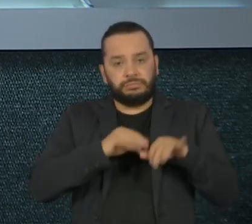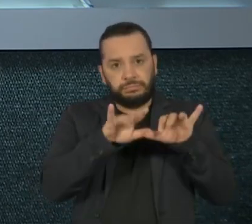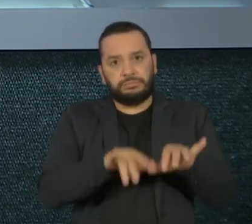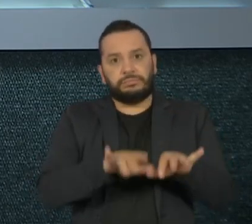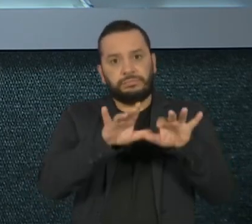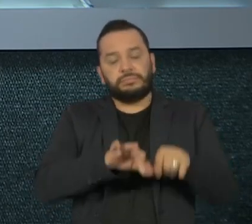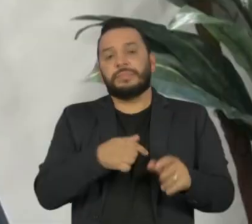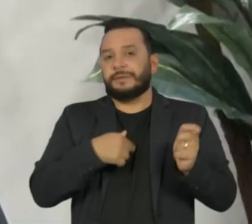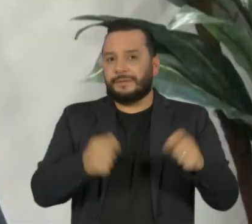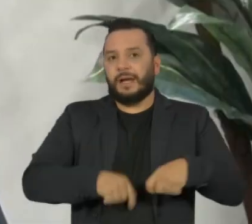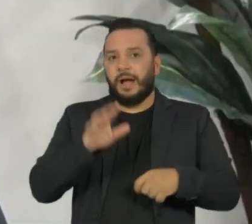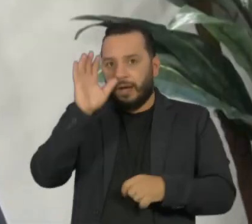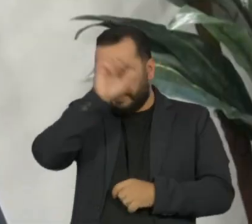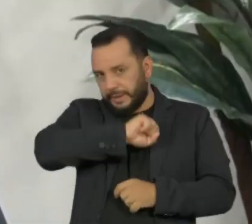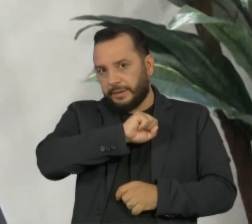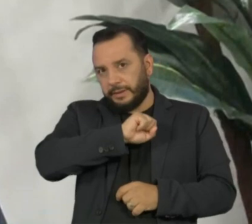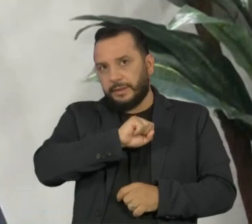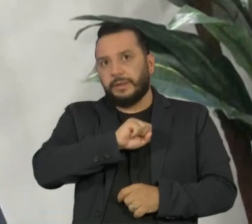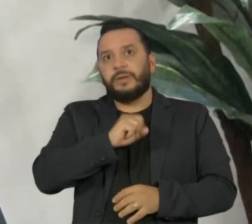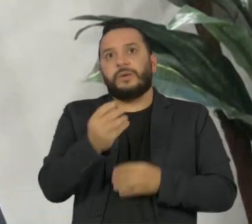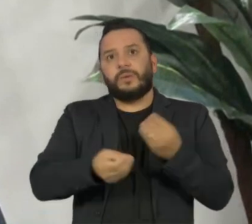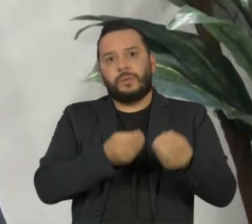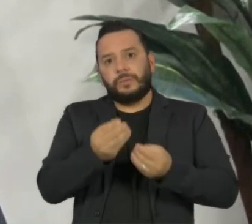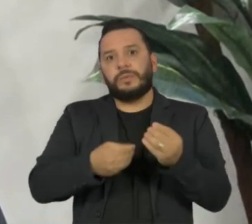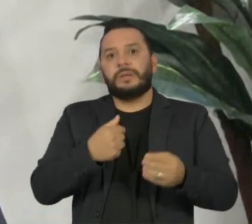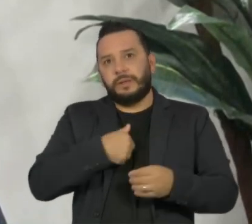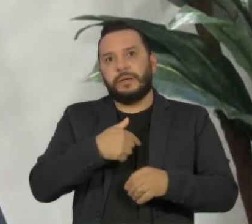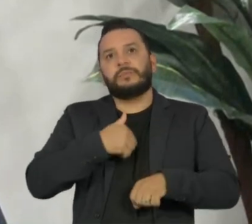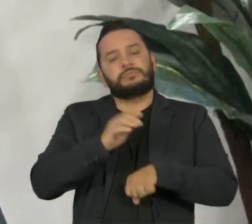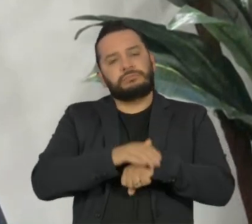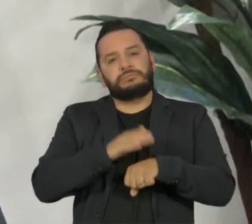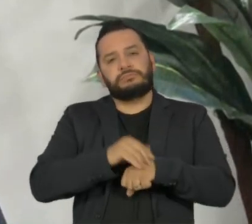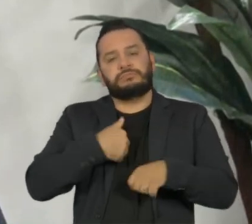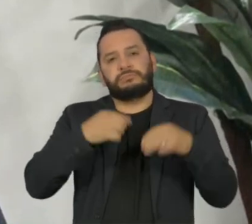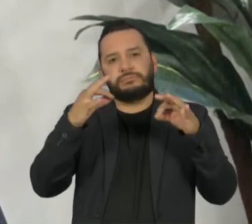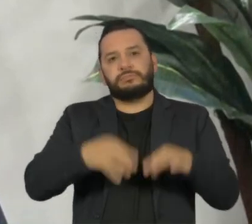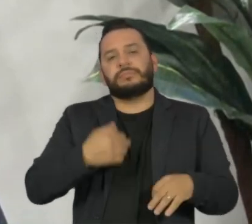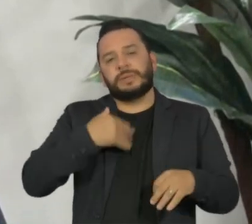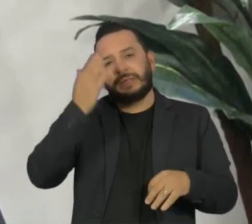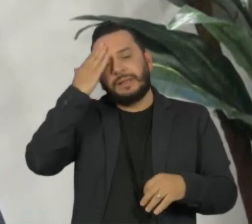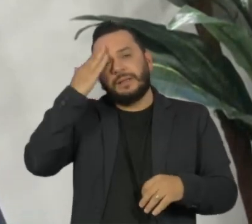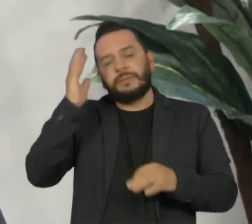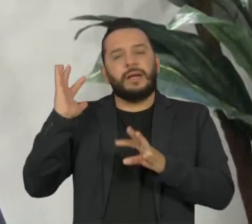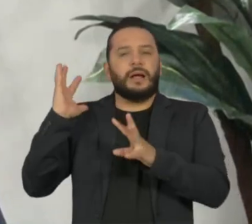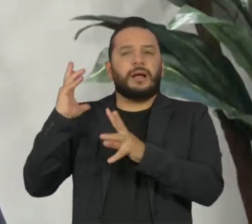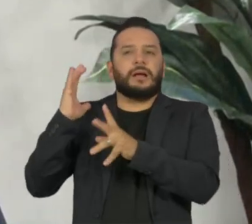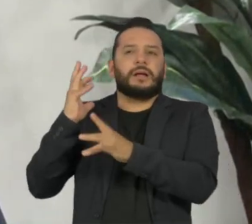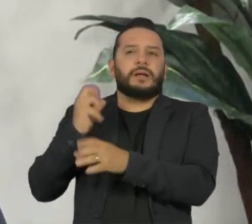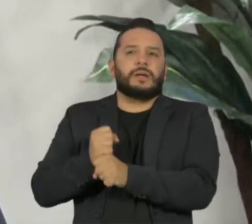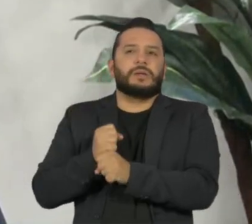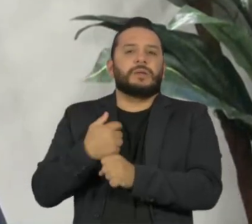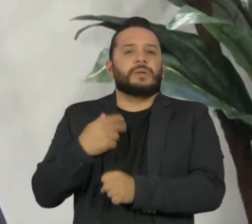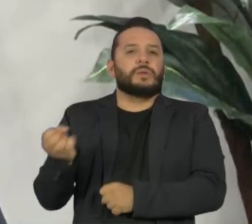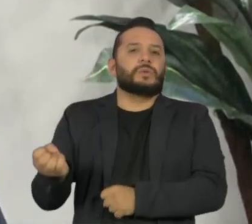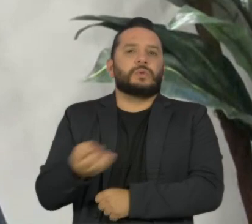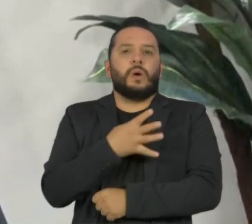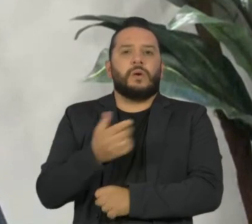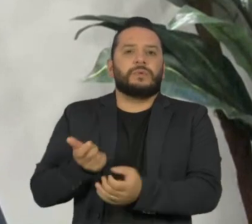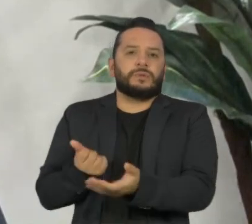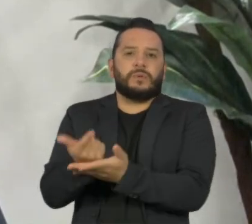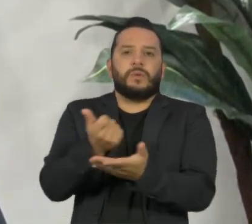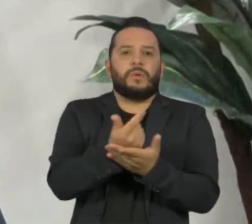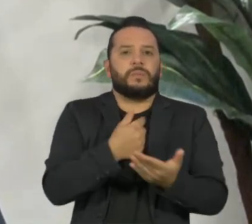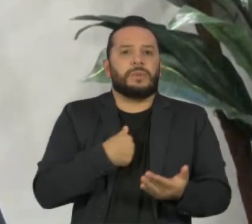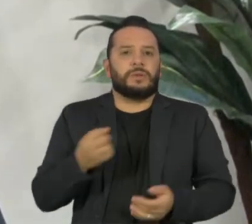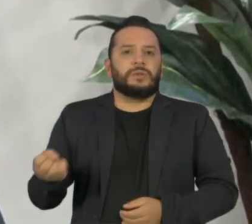para ele aprender, no sentido de que ele seria a pessoa ideal em saber tudo o que ele teve de novas aquisições,